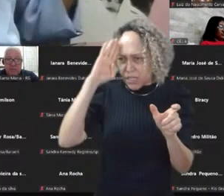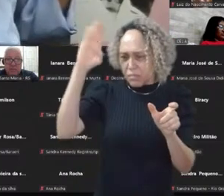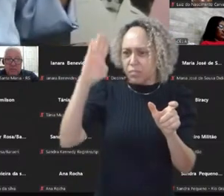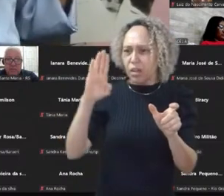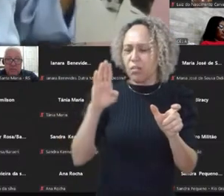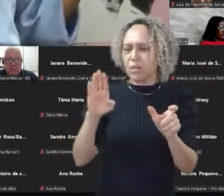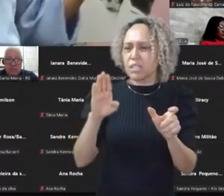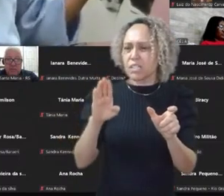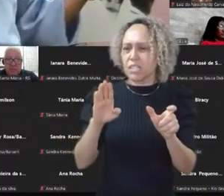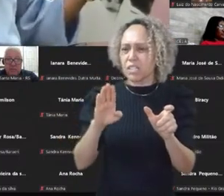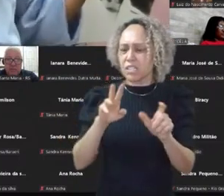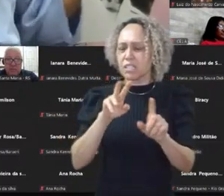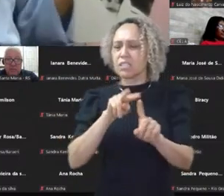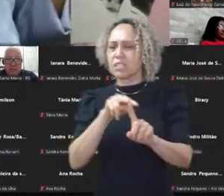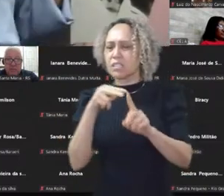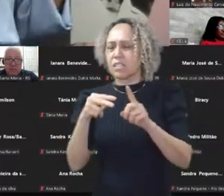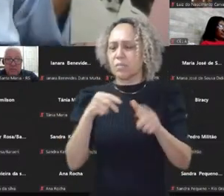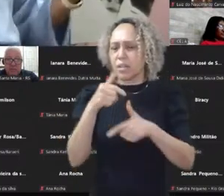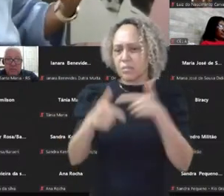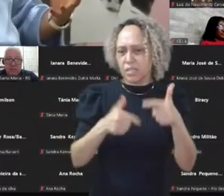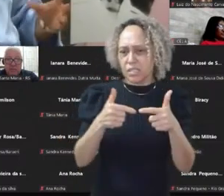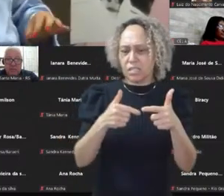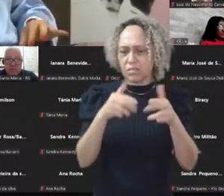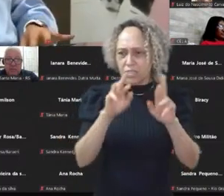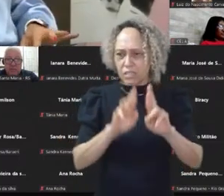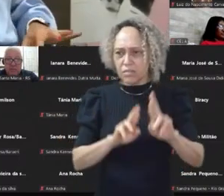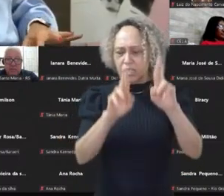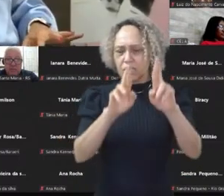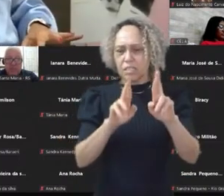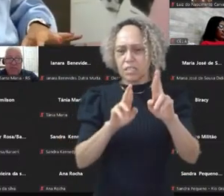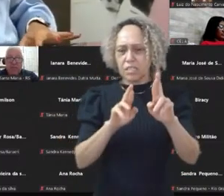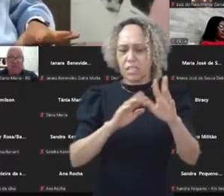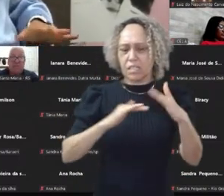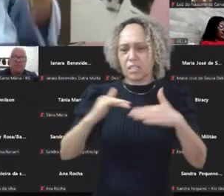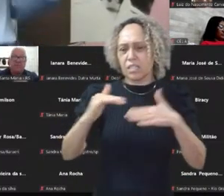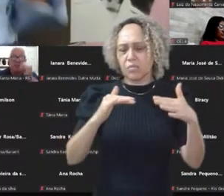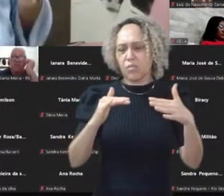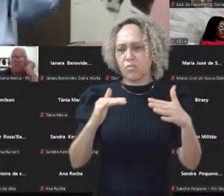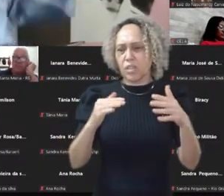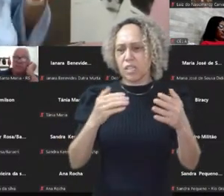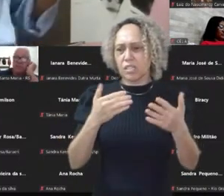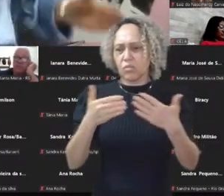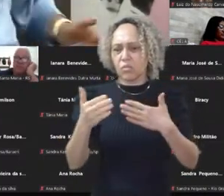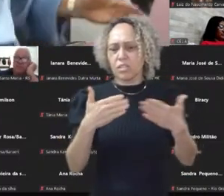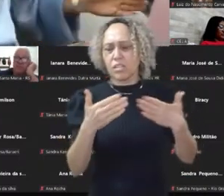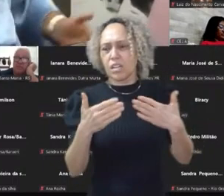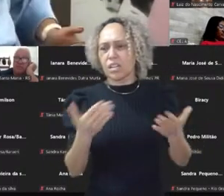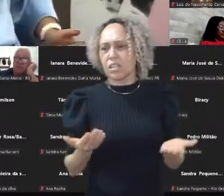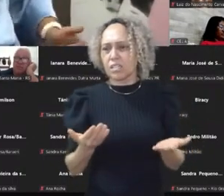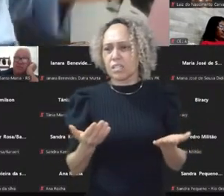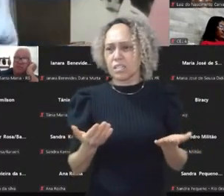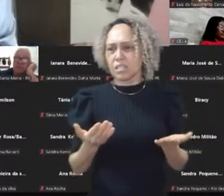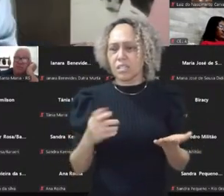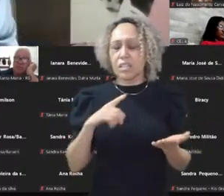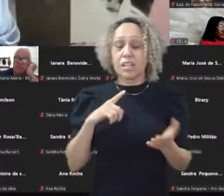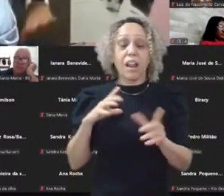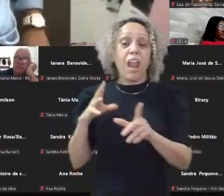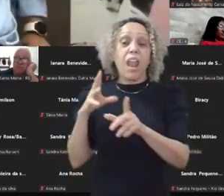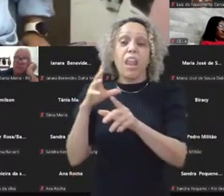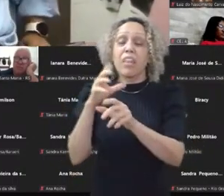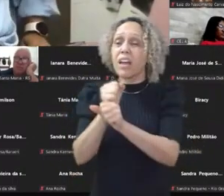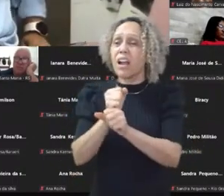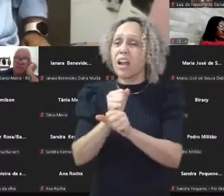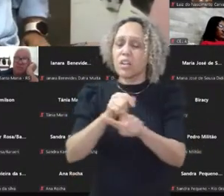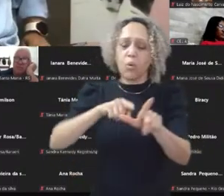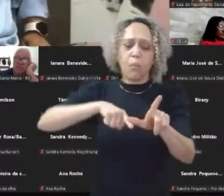ideia de mais esperança para a gente, desse movimento dialético. Um é dados. Nós precisamos a dados, gente. Vocês viram o que a Dandara